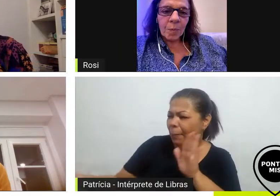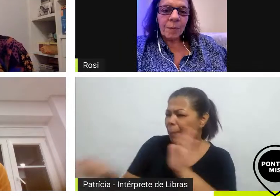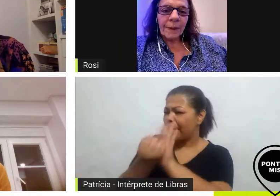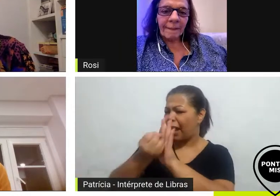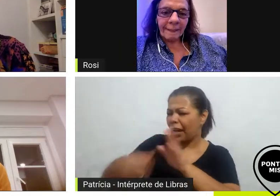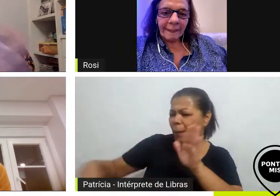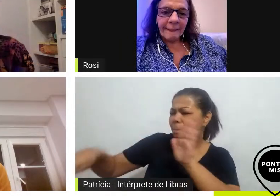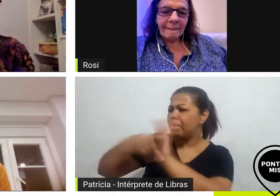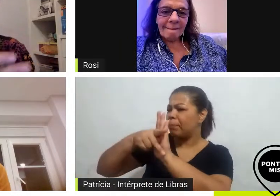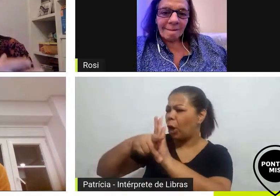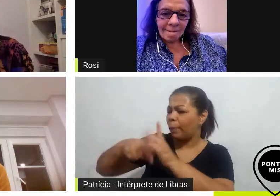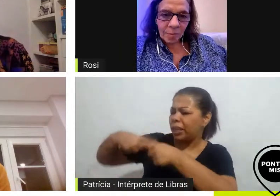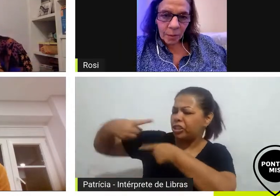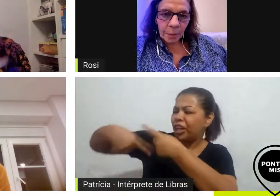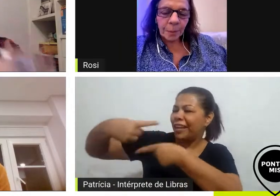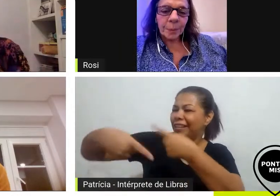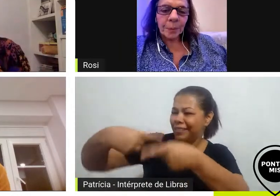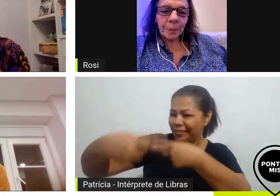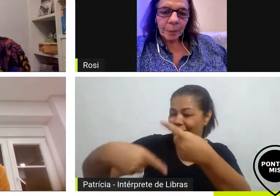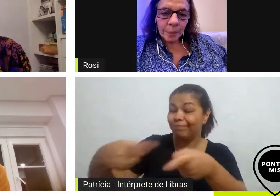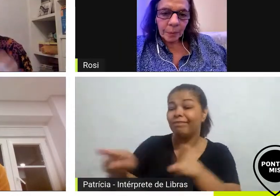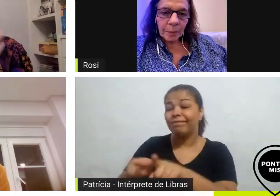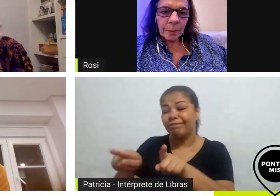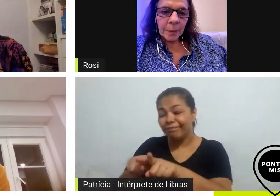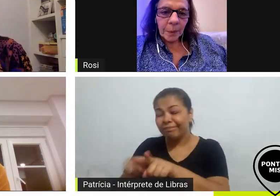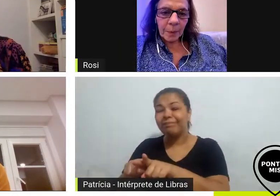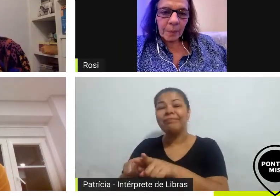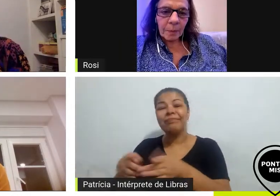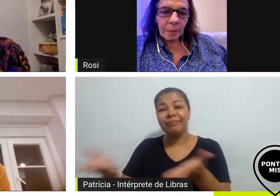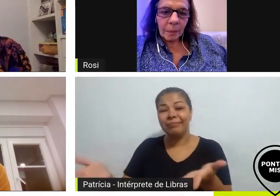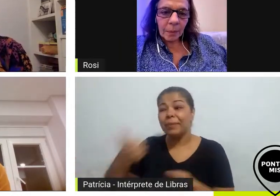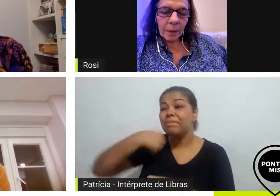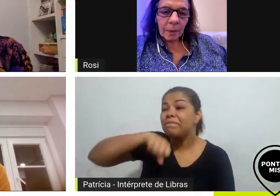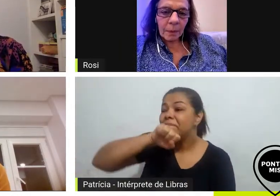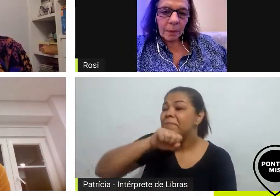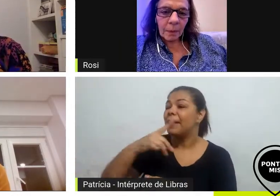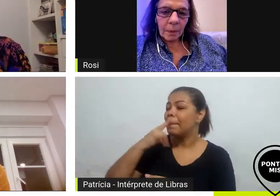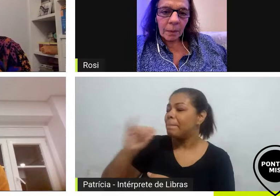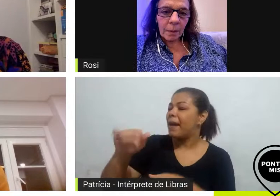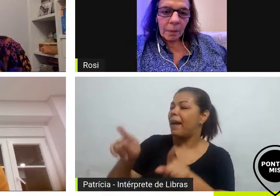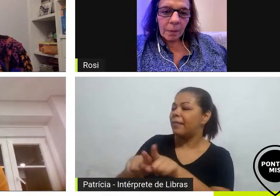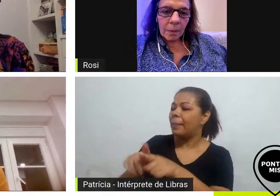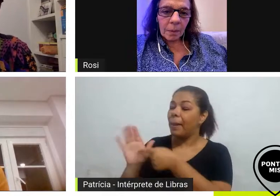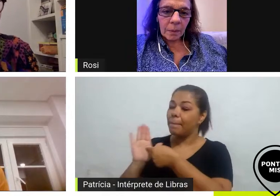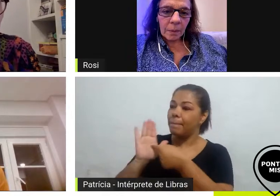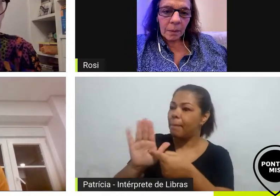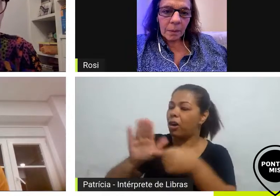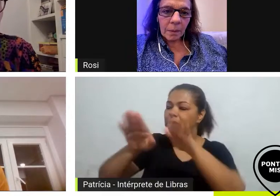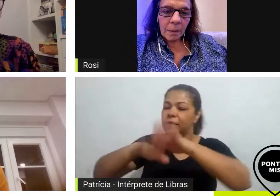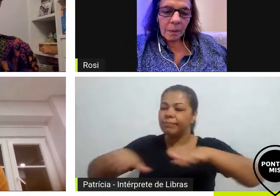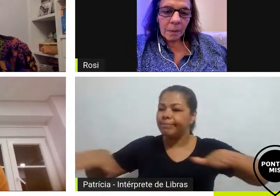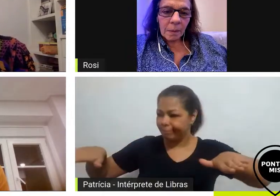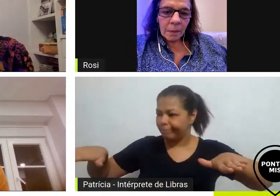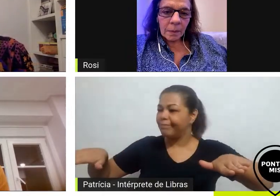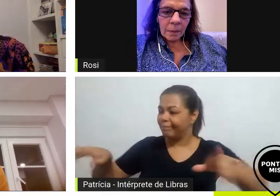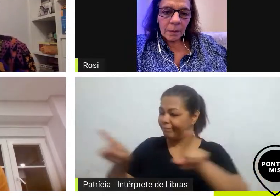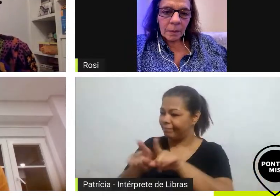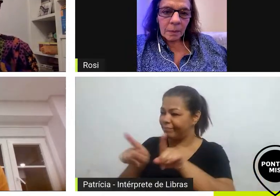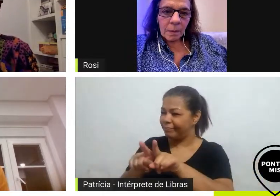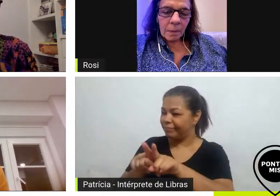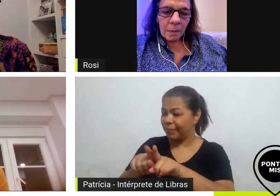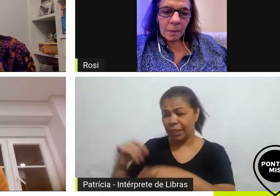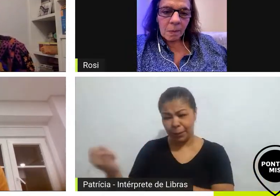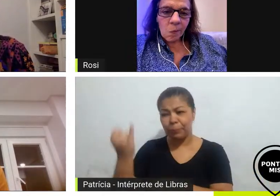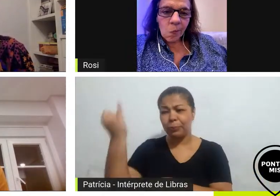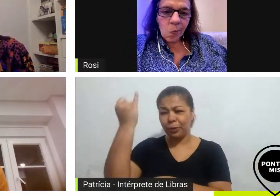hoje reconectando os pais trazendo filme para as crianças e muita coisa mudou eu tenho passado muito